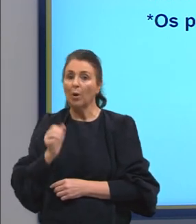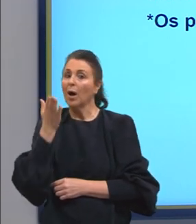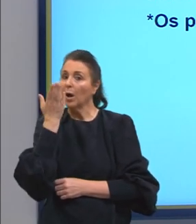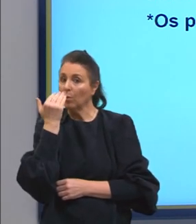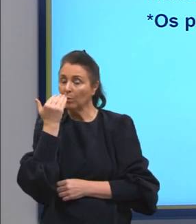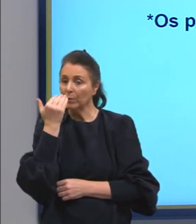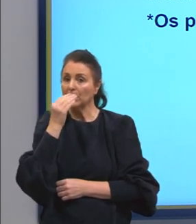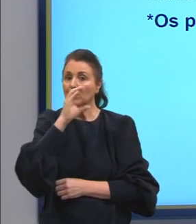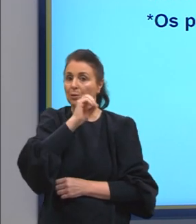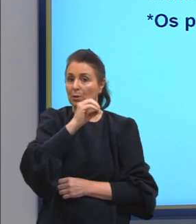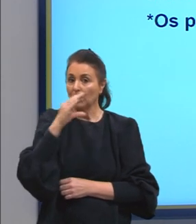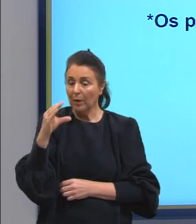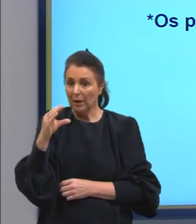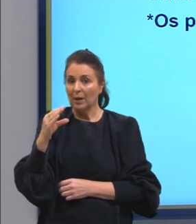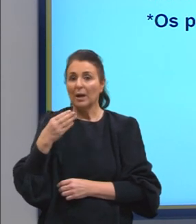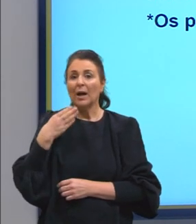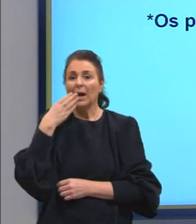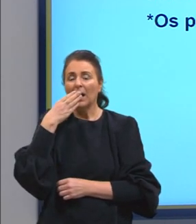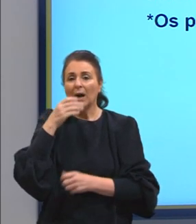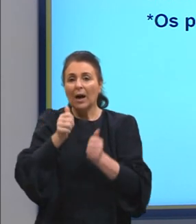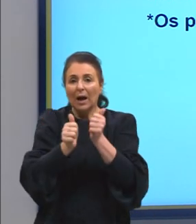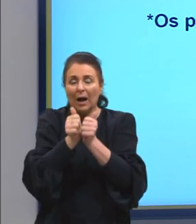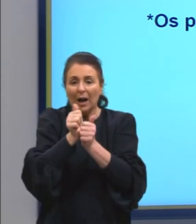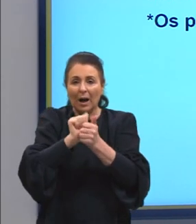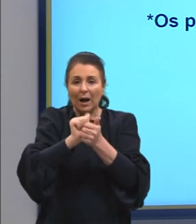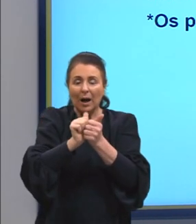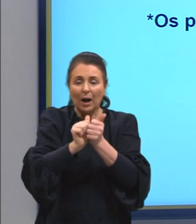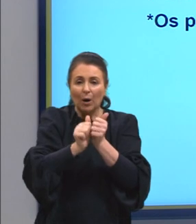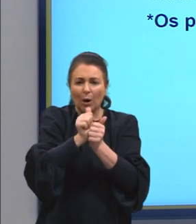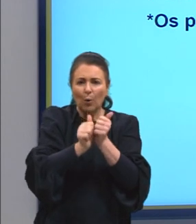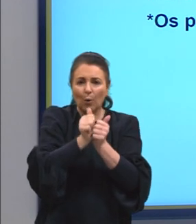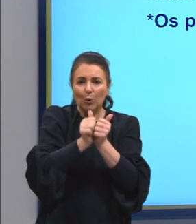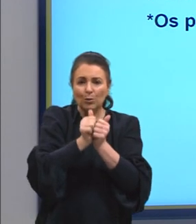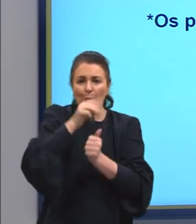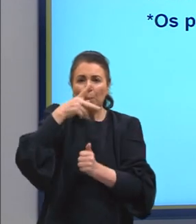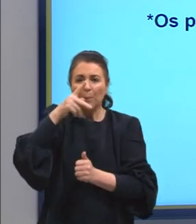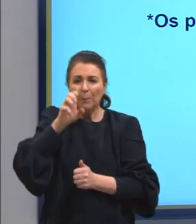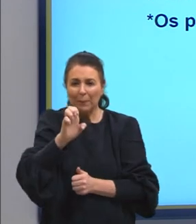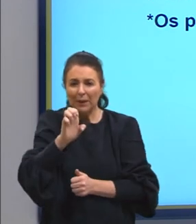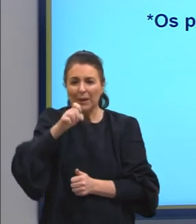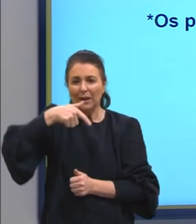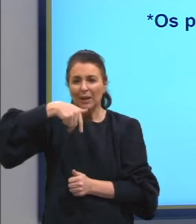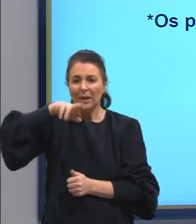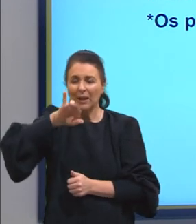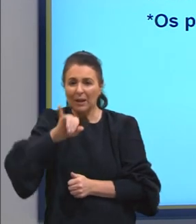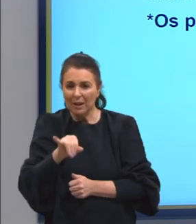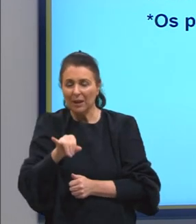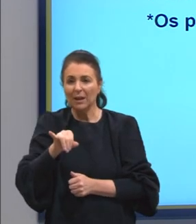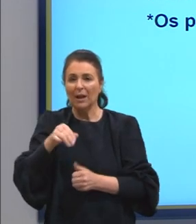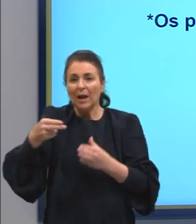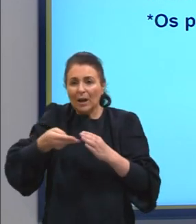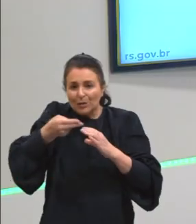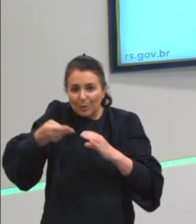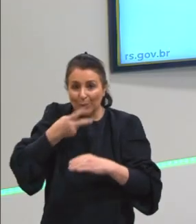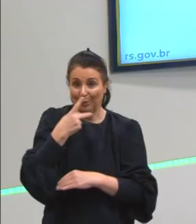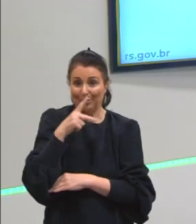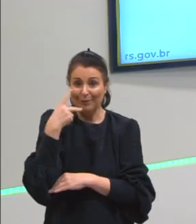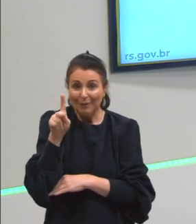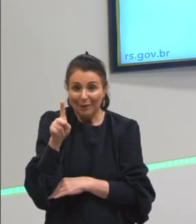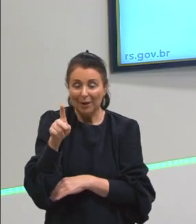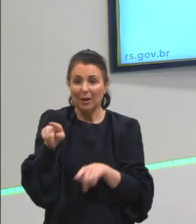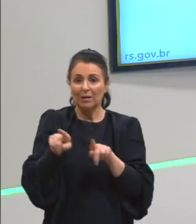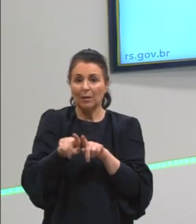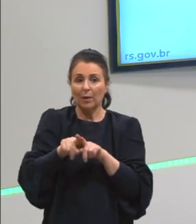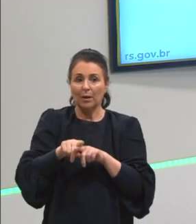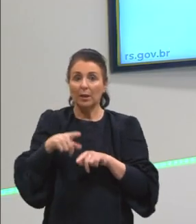centro-oeste, arroz com pequi, sopa paraguaia, essa região do Mato Grosso tem a guerra do Paraguai, esse